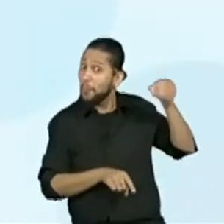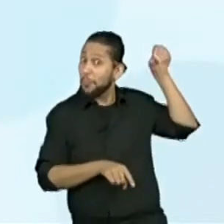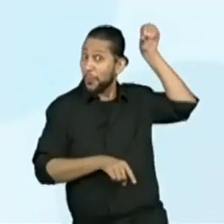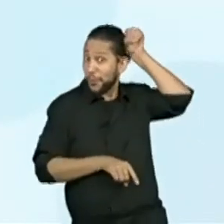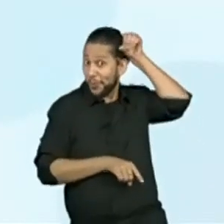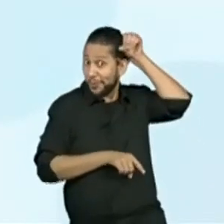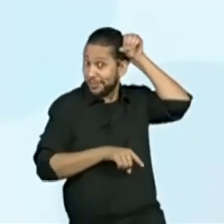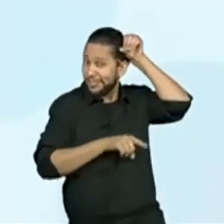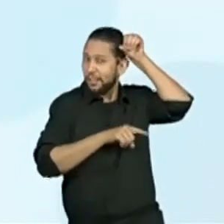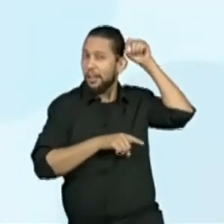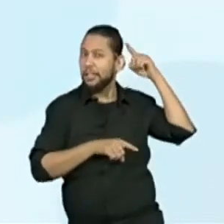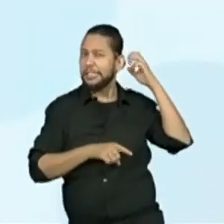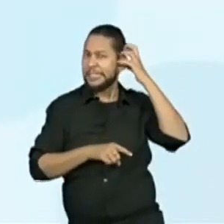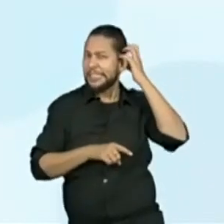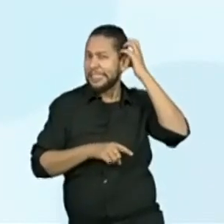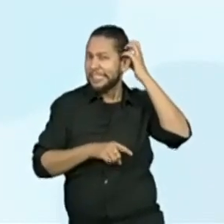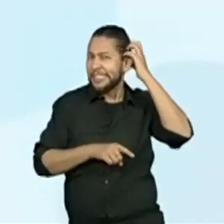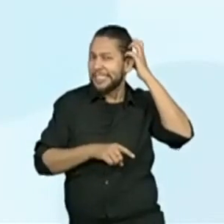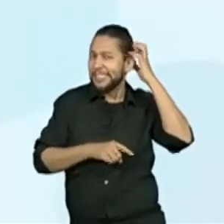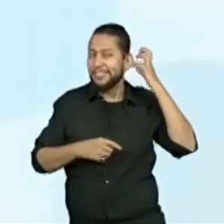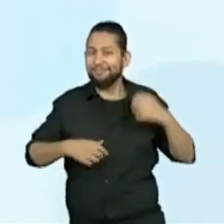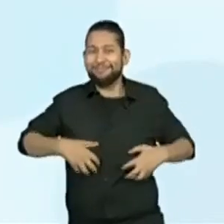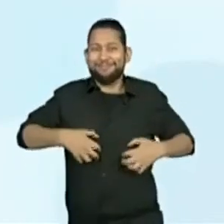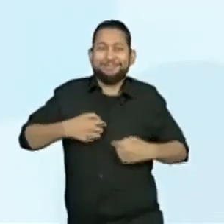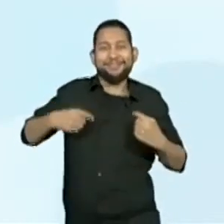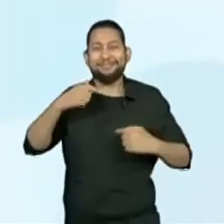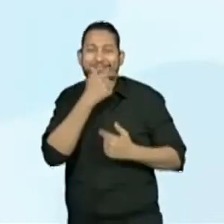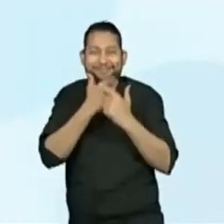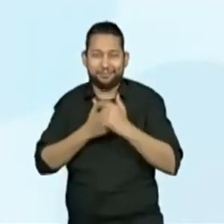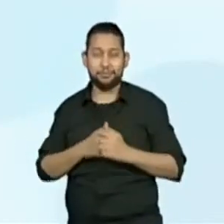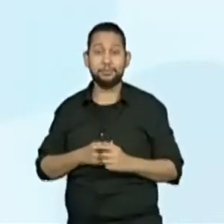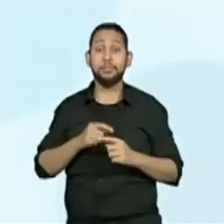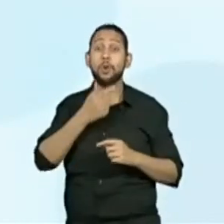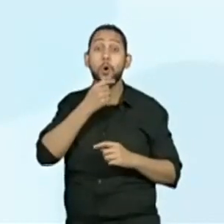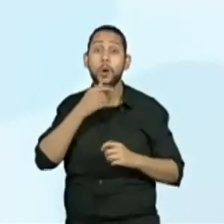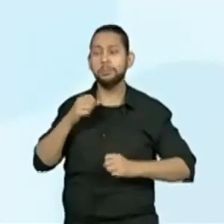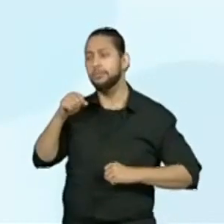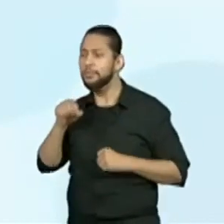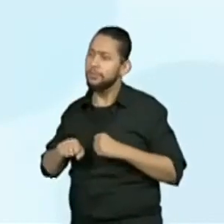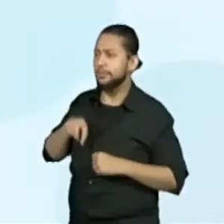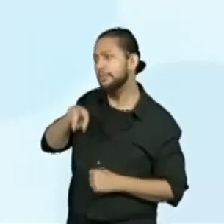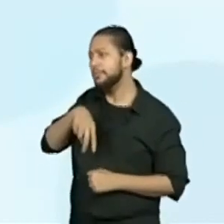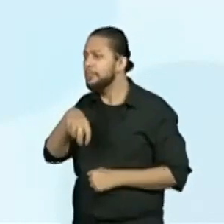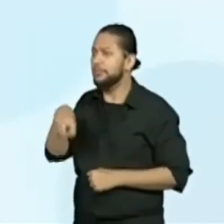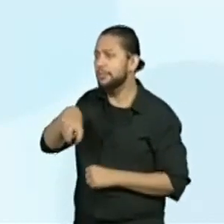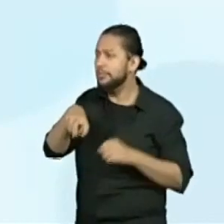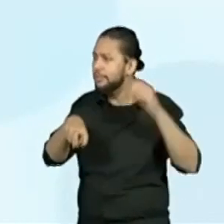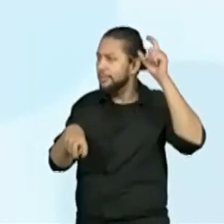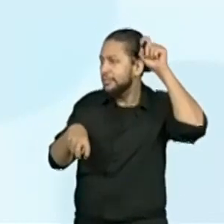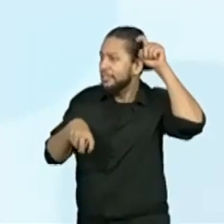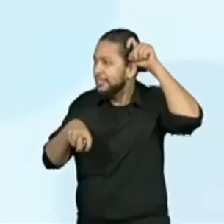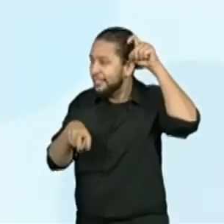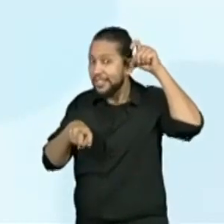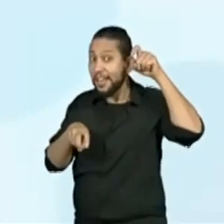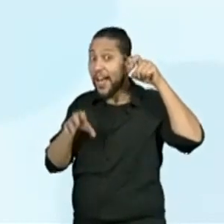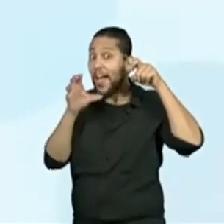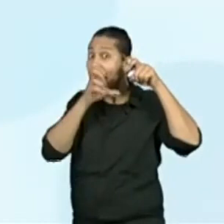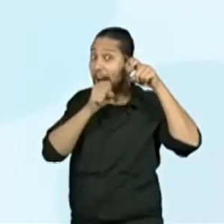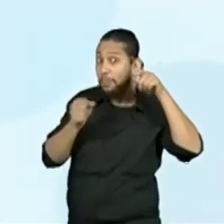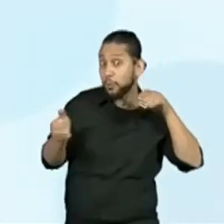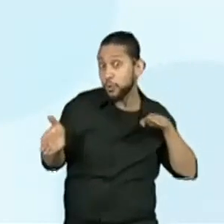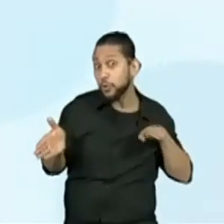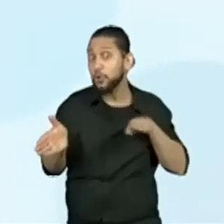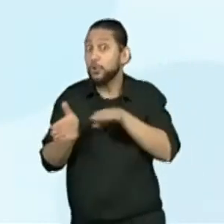no alto da cabeça. Por isso, ele andava depressa, depressa, para ver se chegava